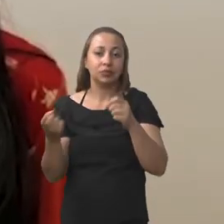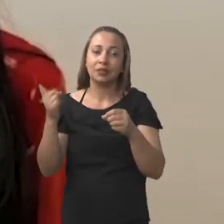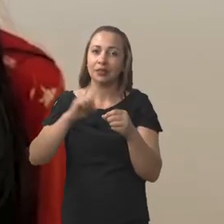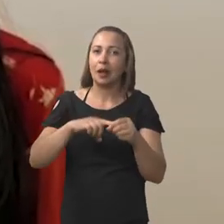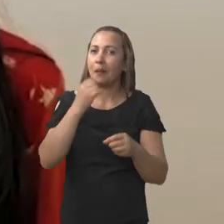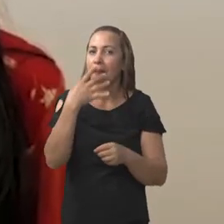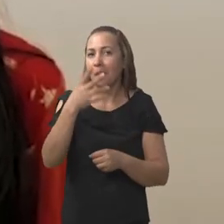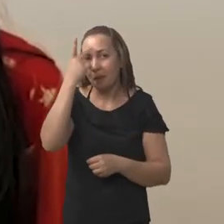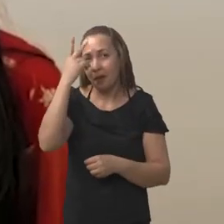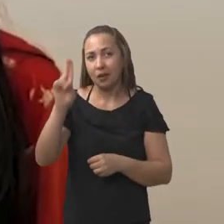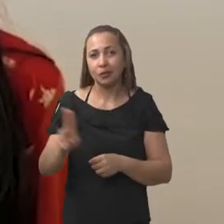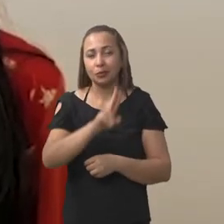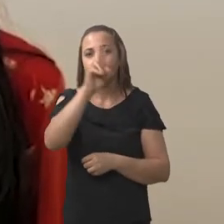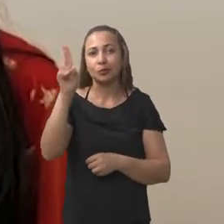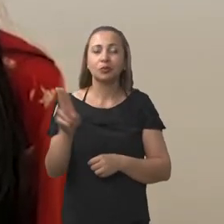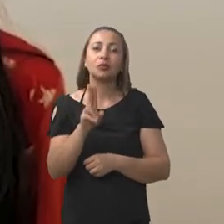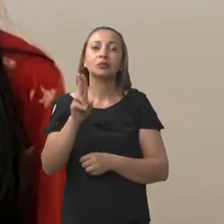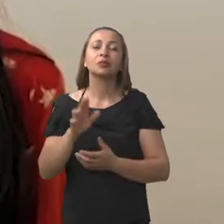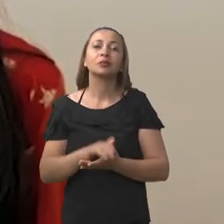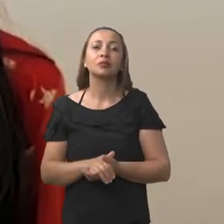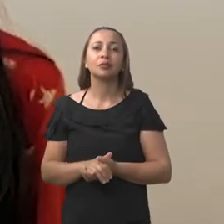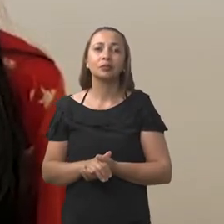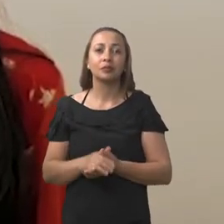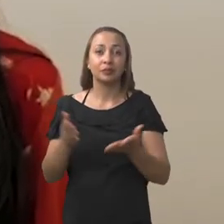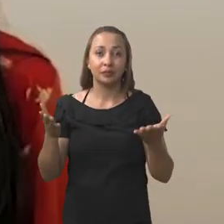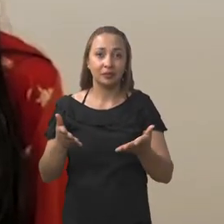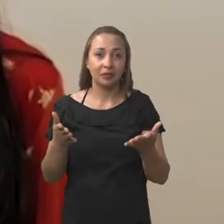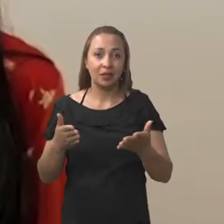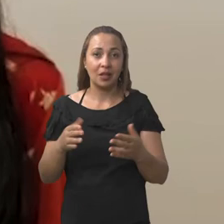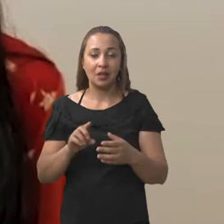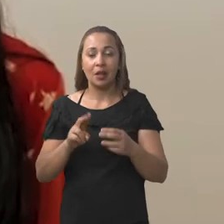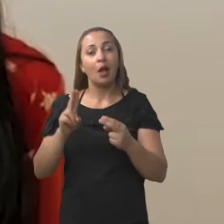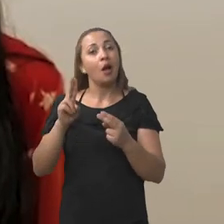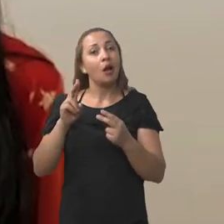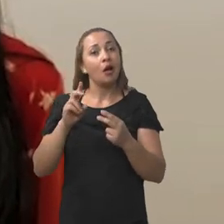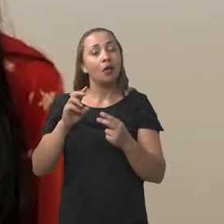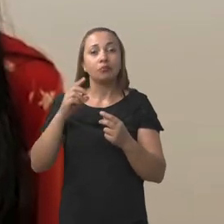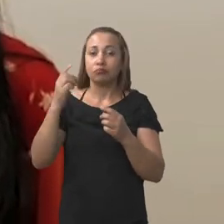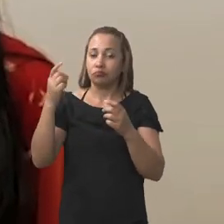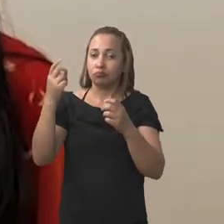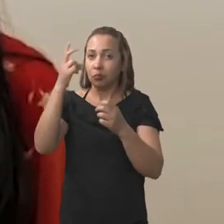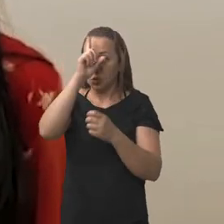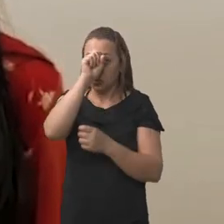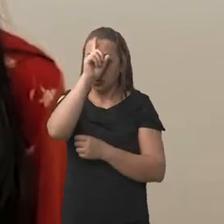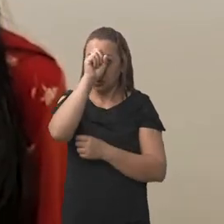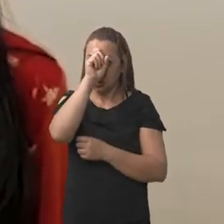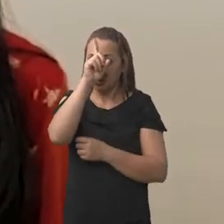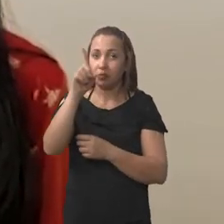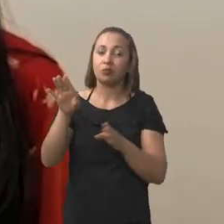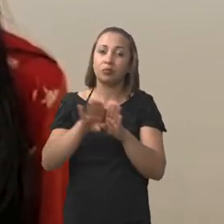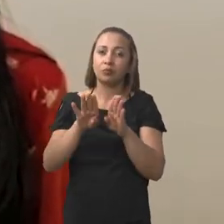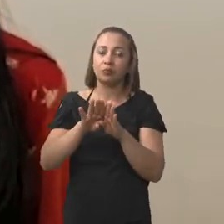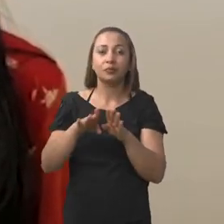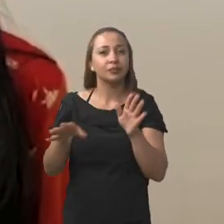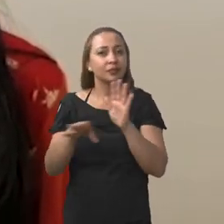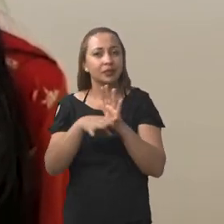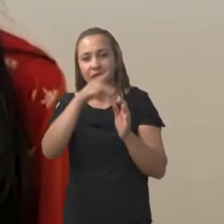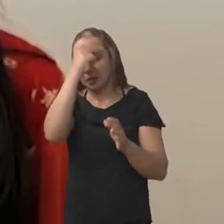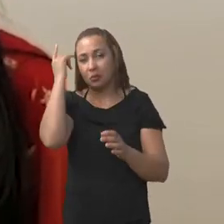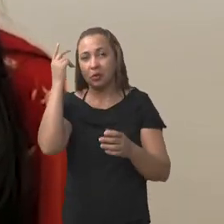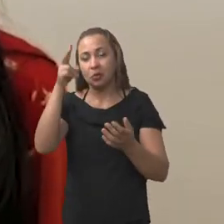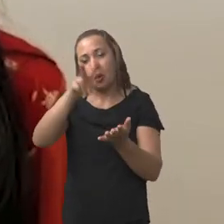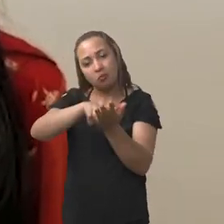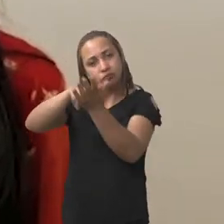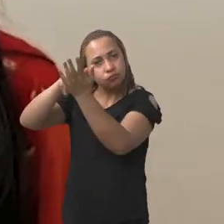muito benefício para ser usado nessas unidades de pronto atendimento até que esse